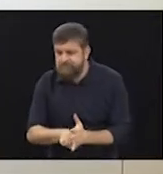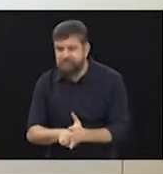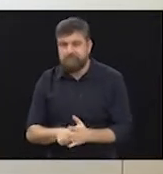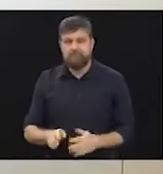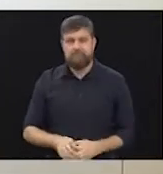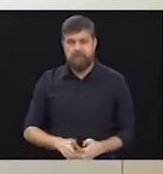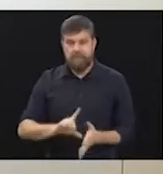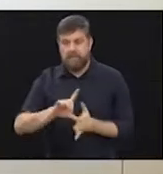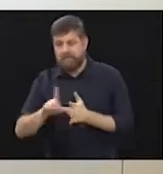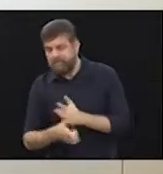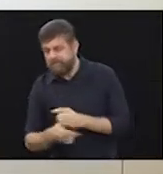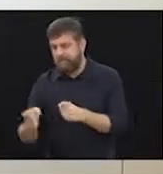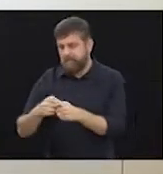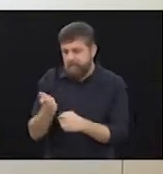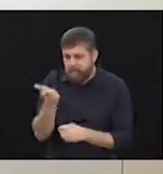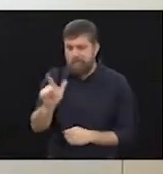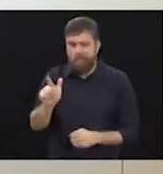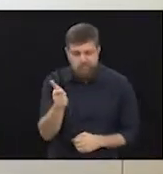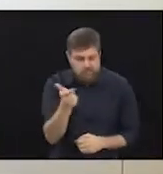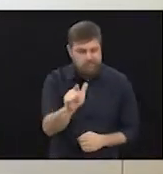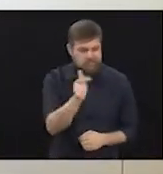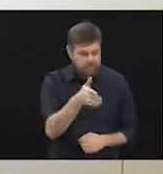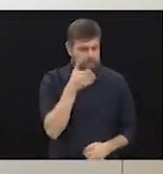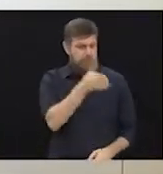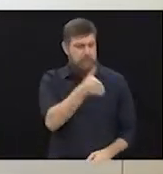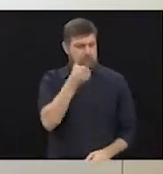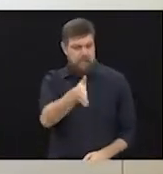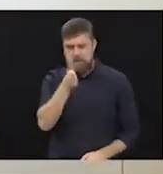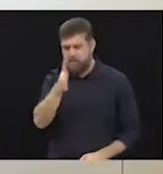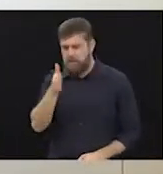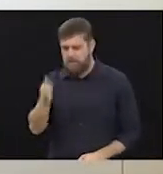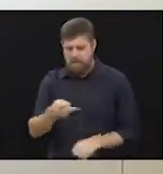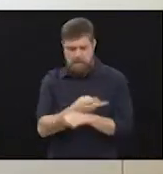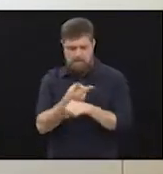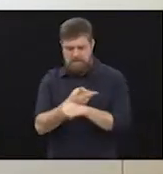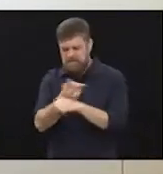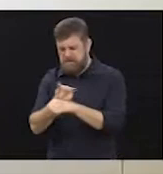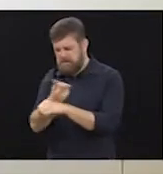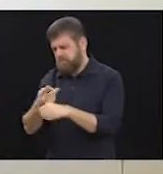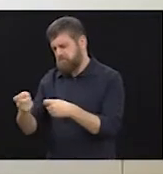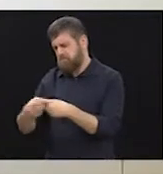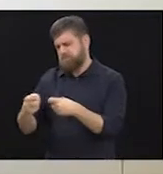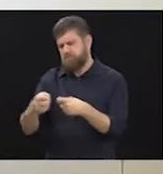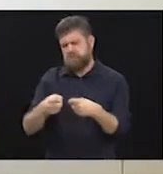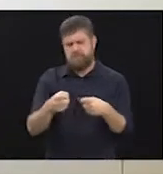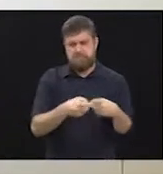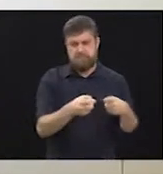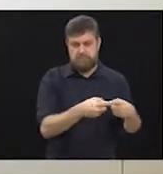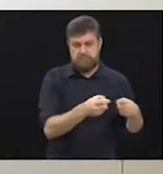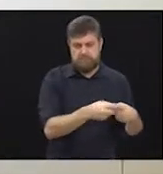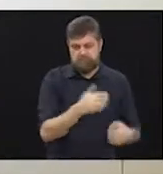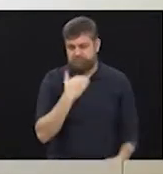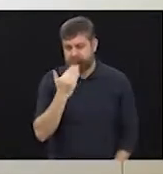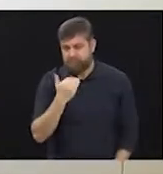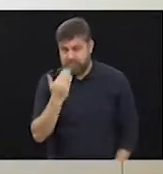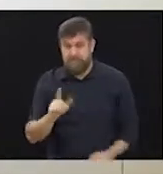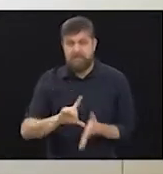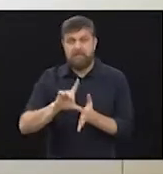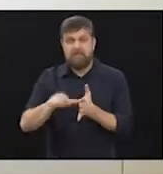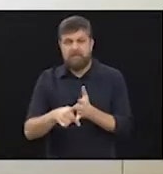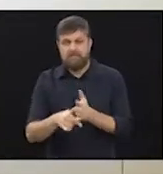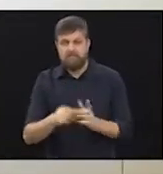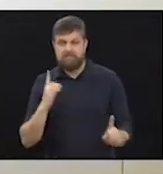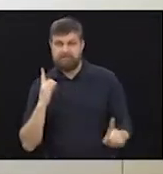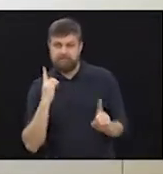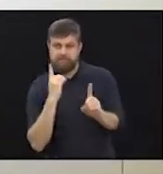Fui para reumato, fui para geriatra. Enfim, eu corri um monte de médicos. Por fim, eu